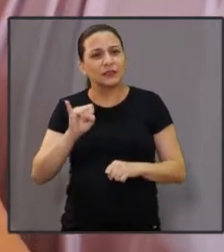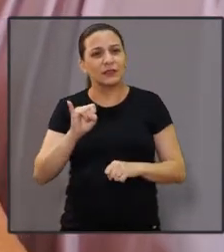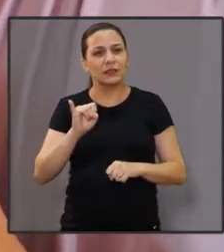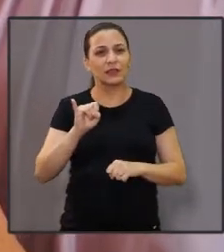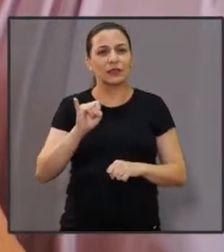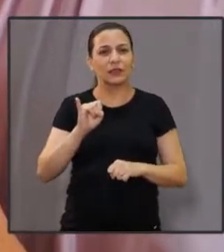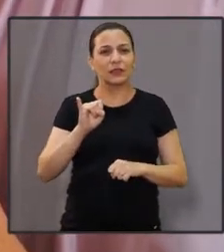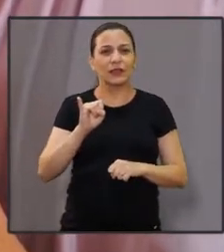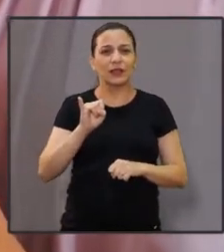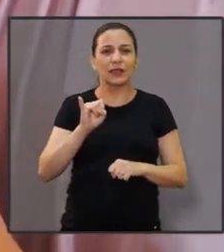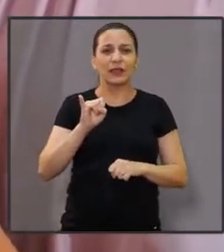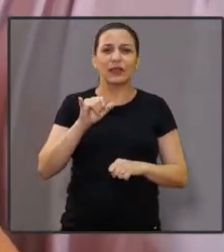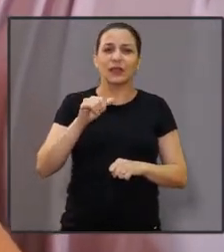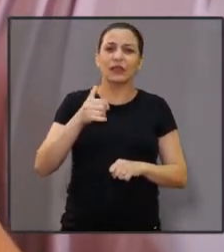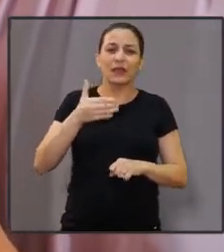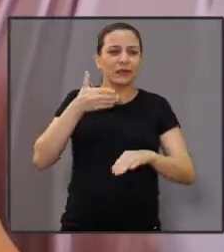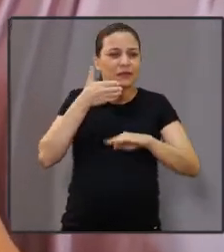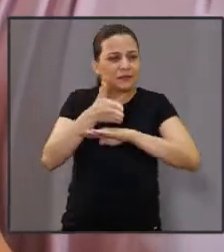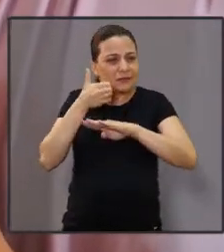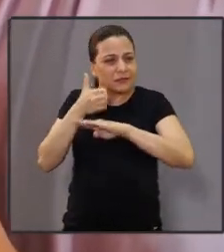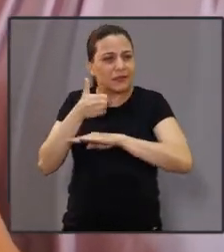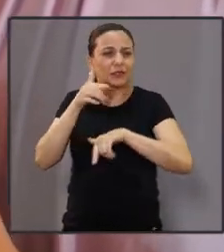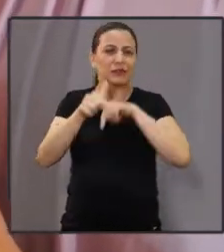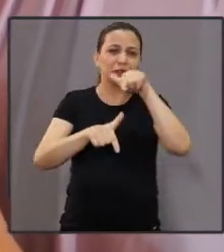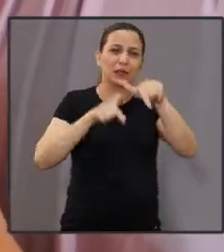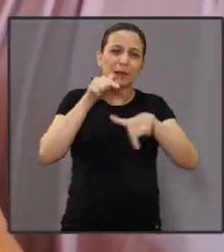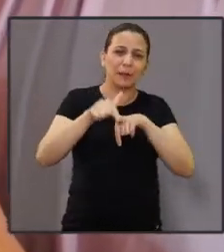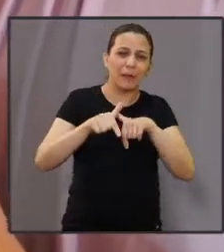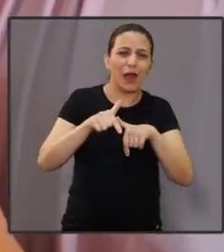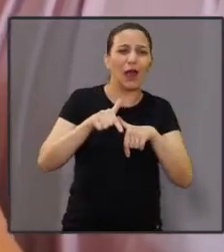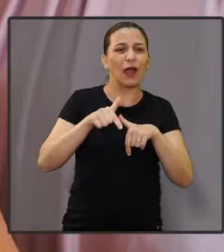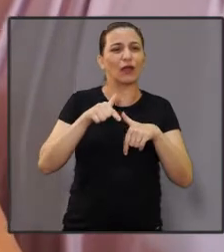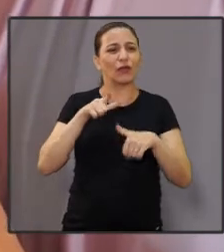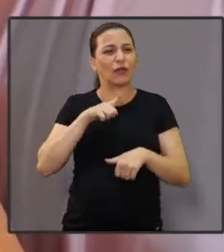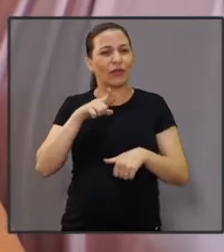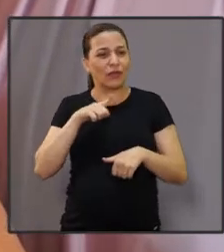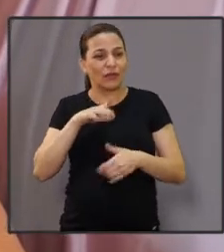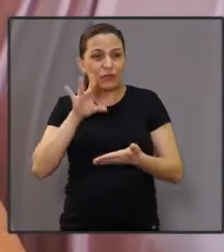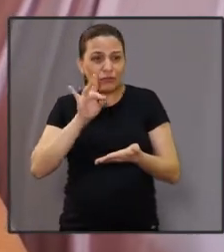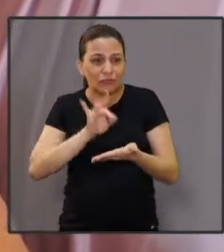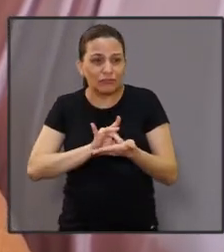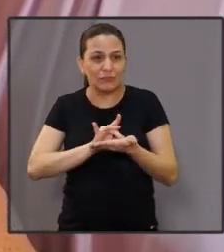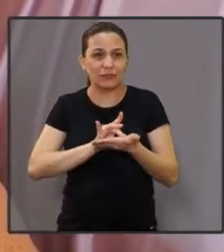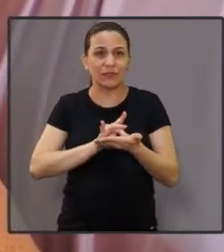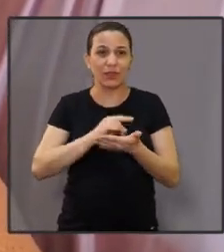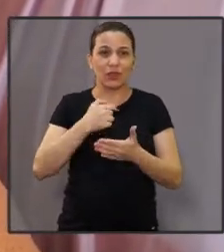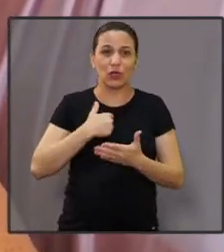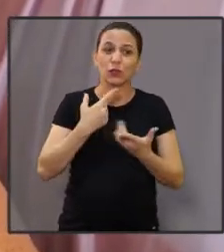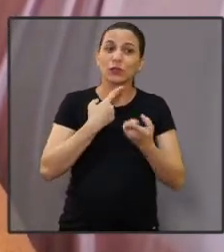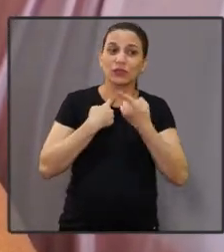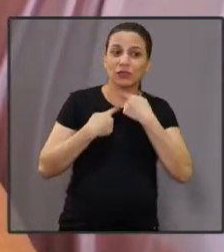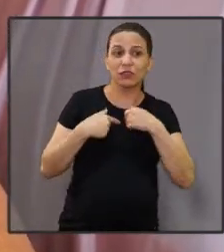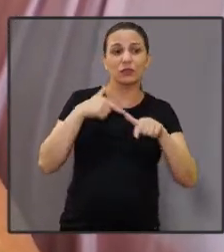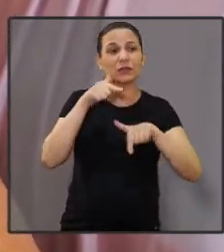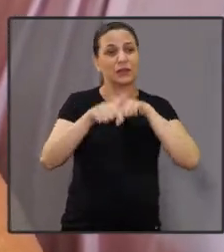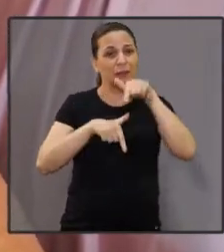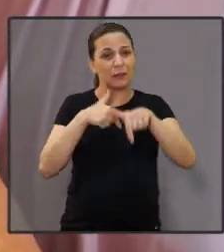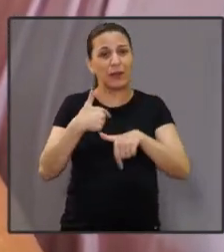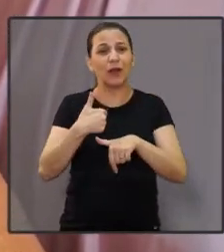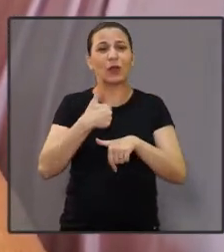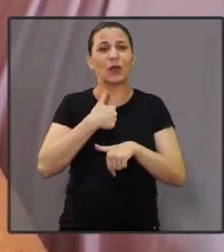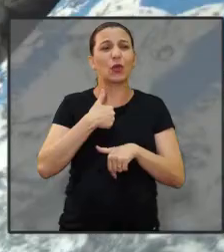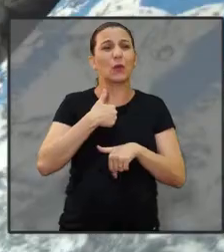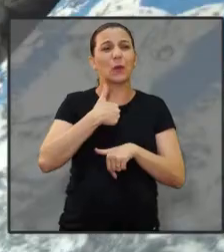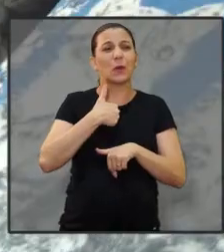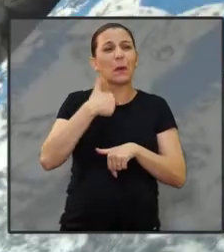gente, se você... Oh, está no mercado do trabalho, você está trabalhando, você tem seu emprego. O que eu queria hoje era ter meu